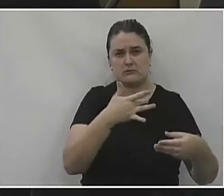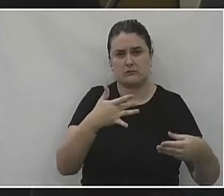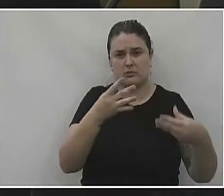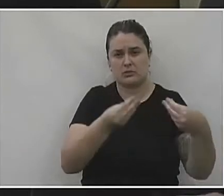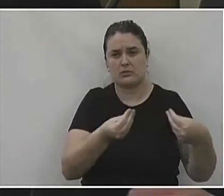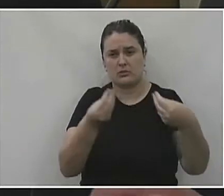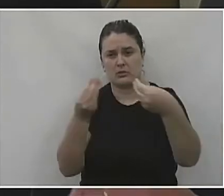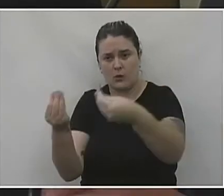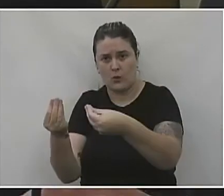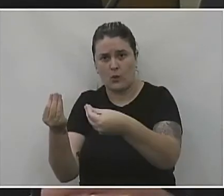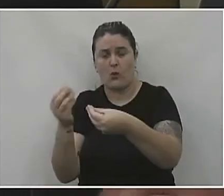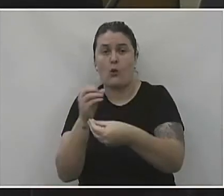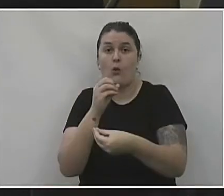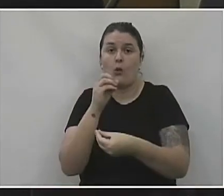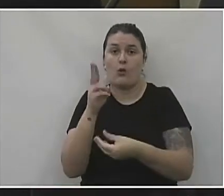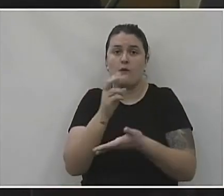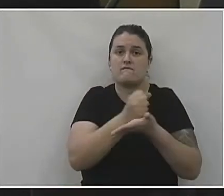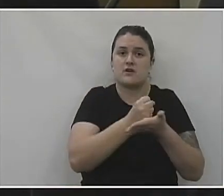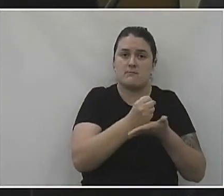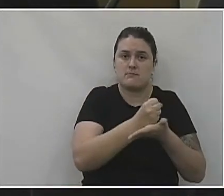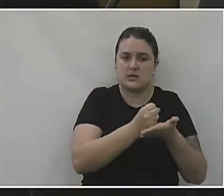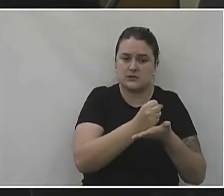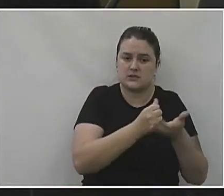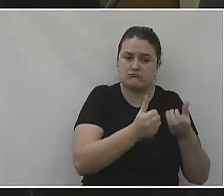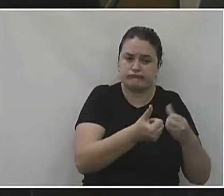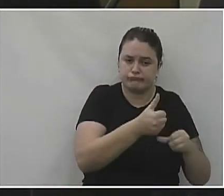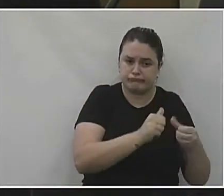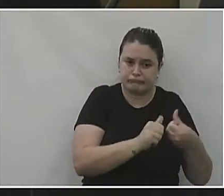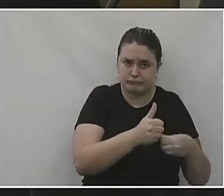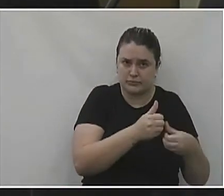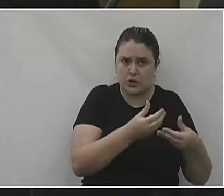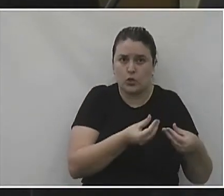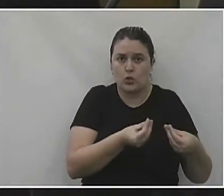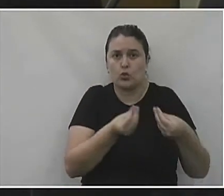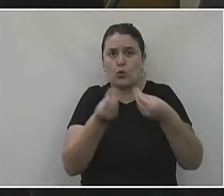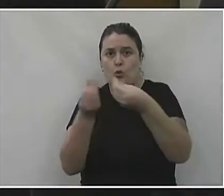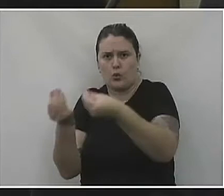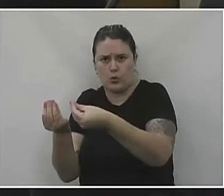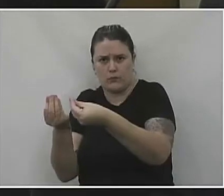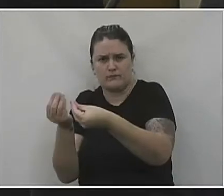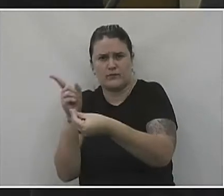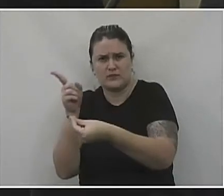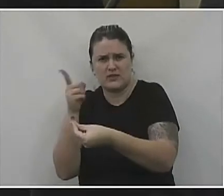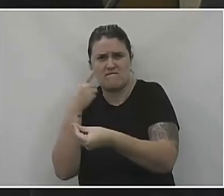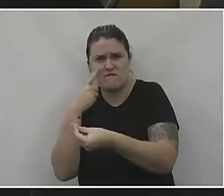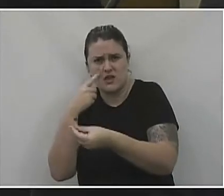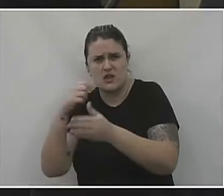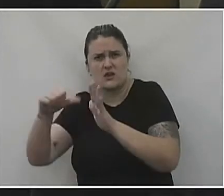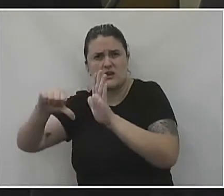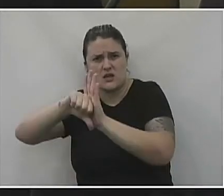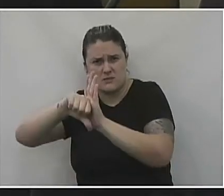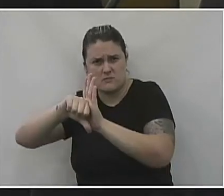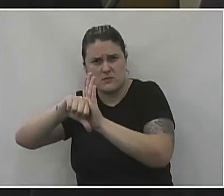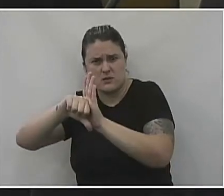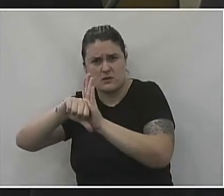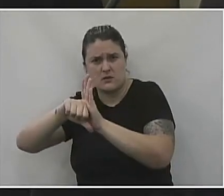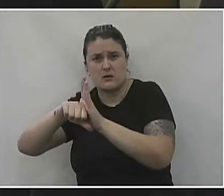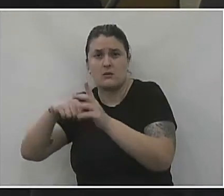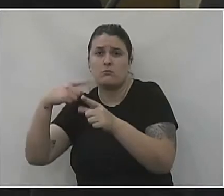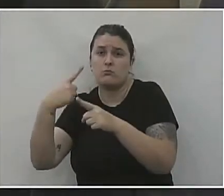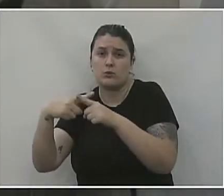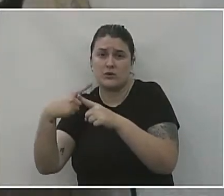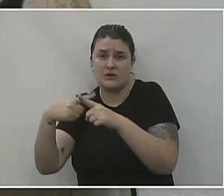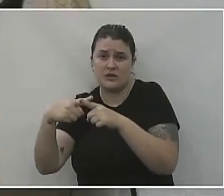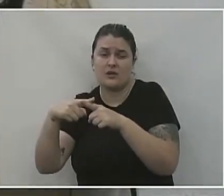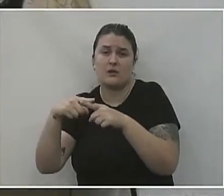farmácia de manipulação, certo? Isso. O senhor vê crime nisso? Não. Por causa da